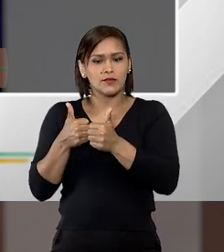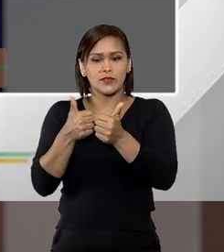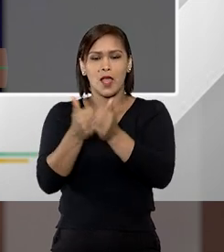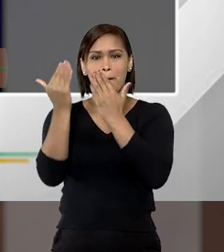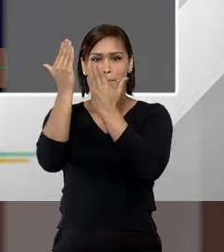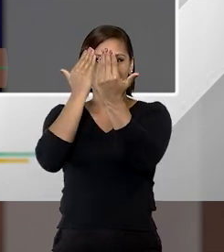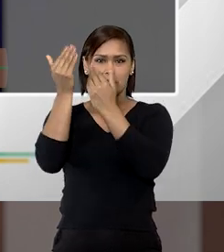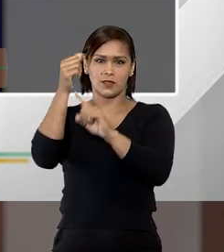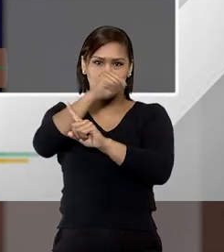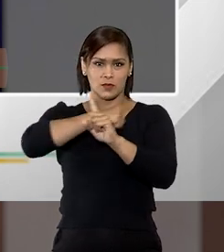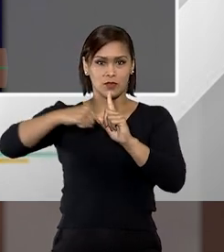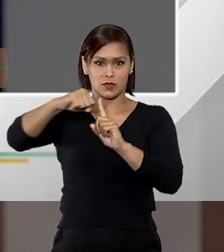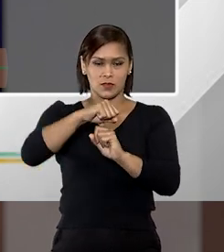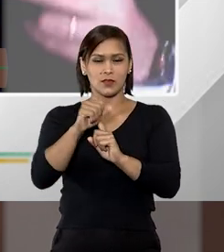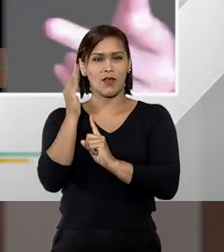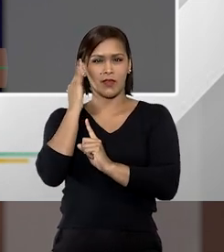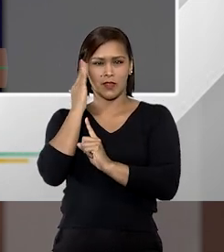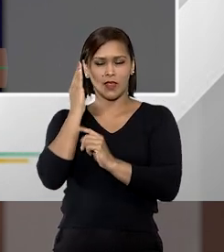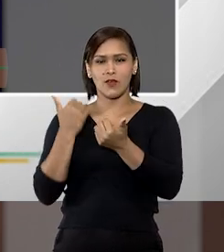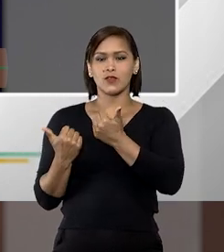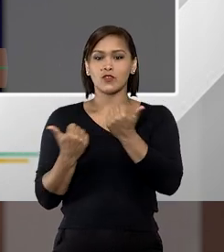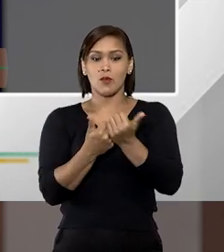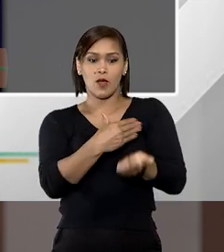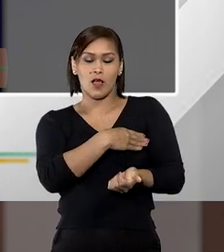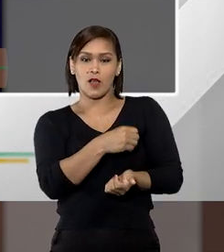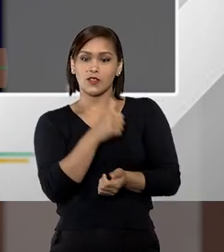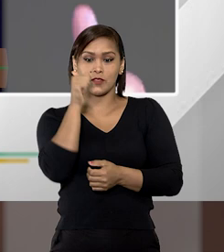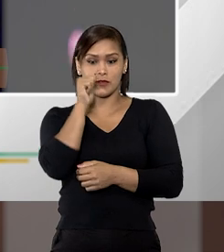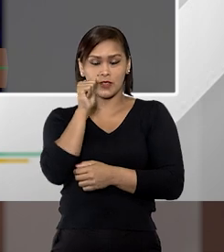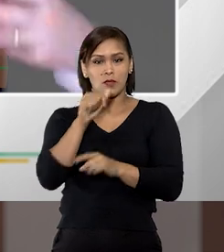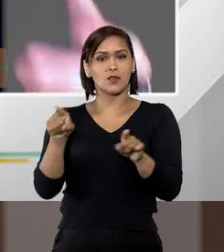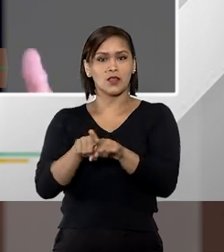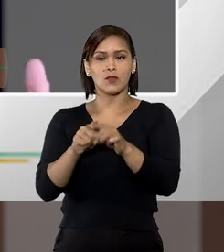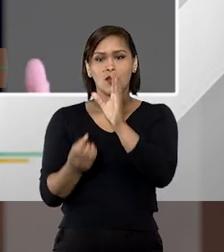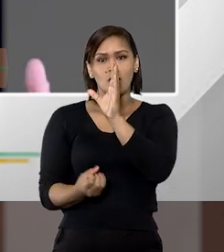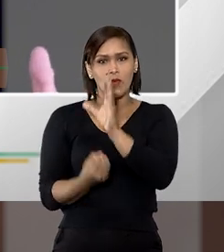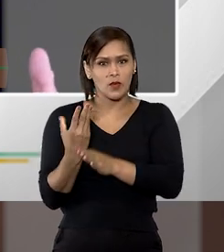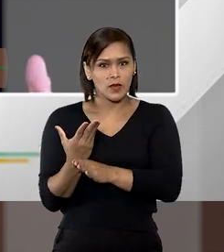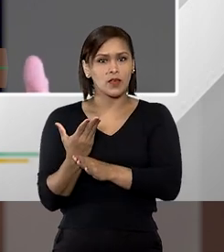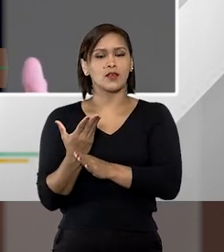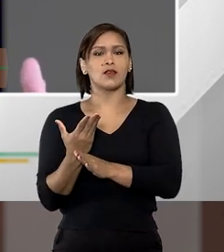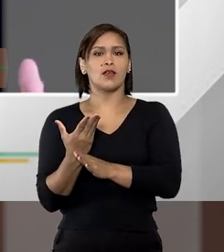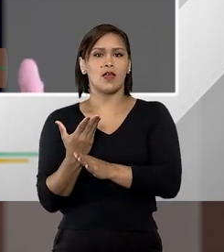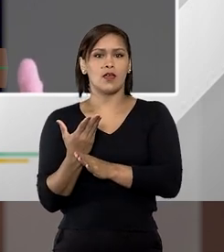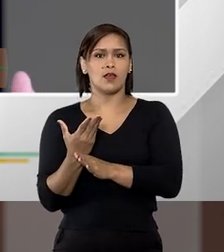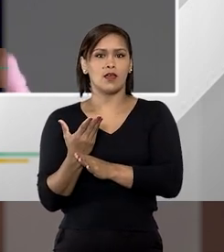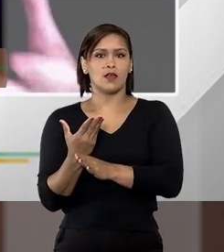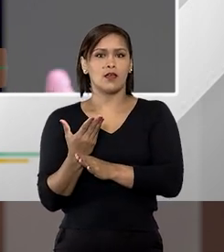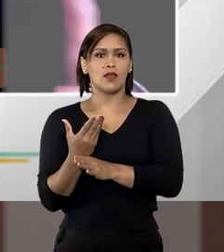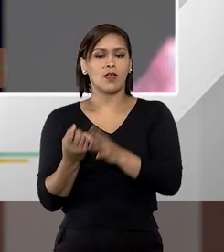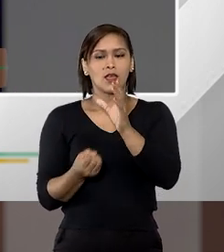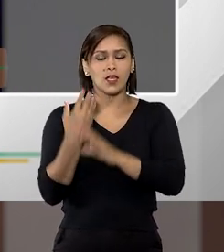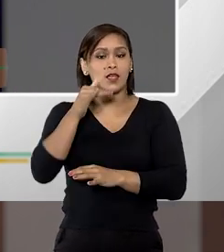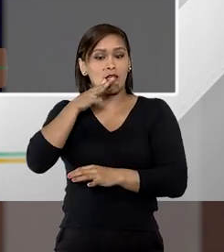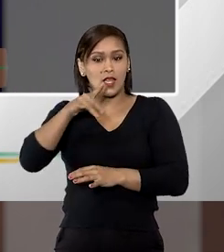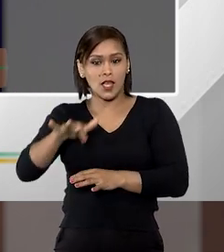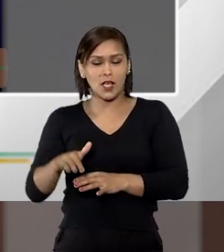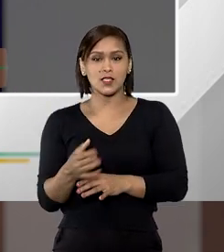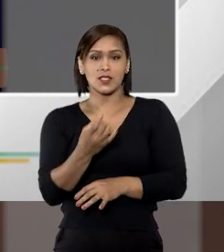psicossocial está entendendo suporte aos filhos porque nós estamos criando crianças